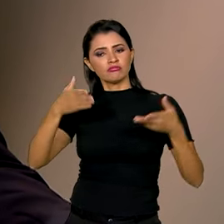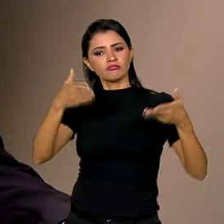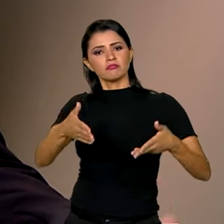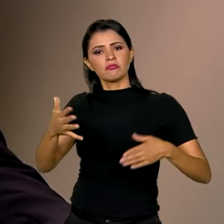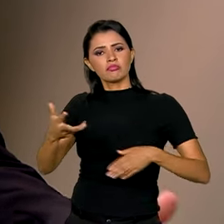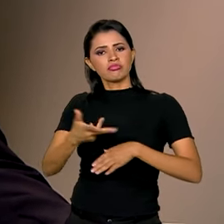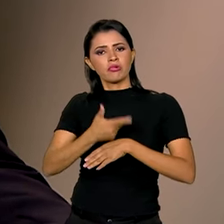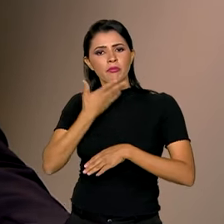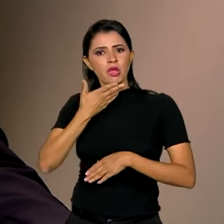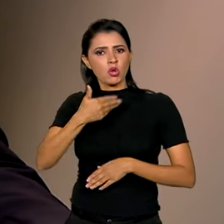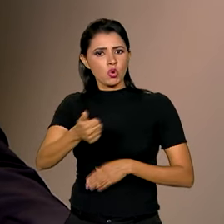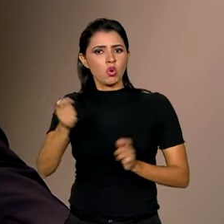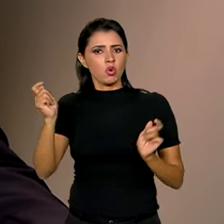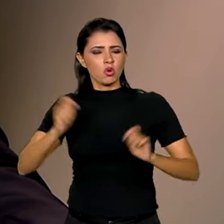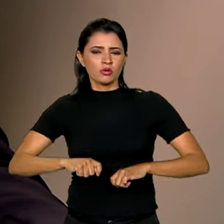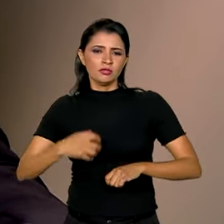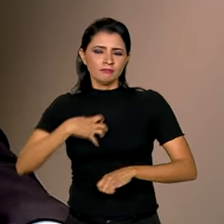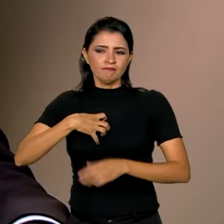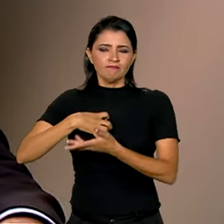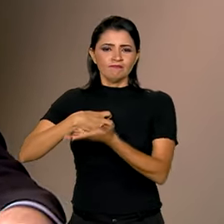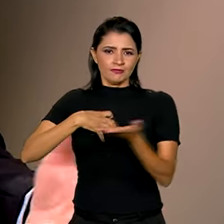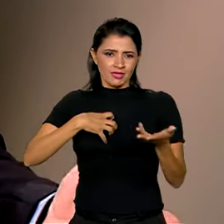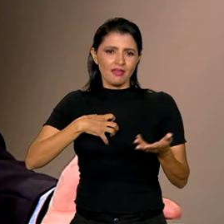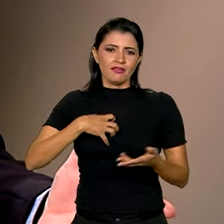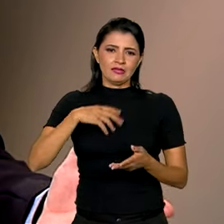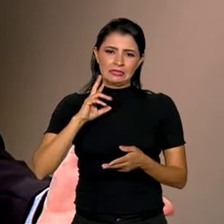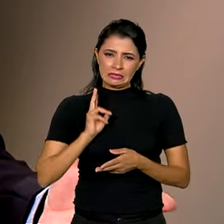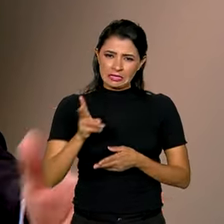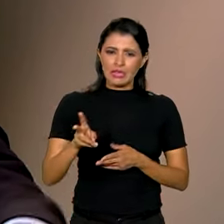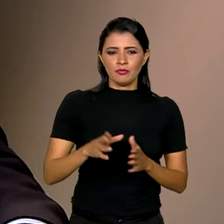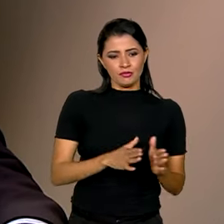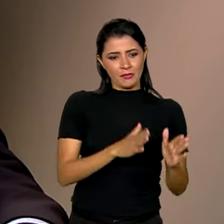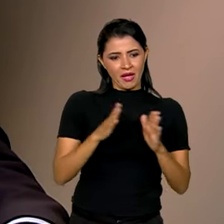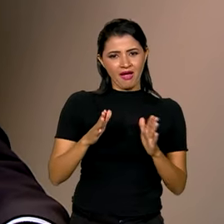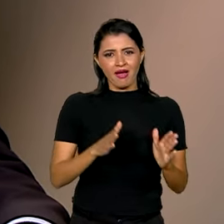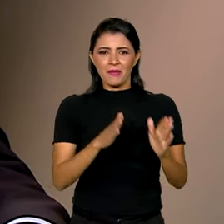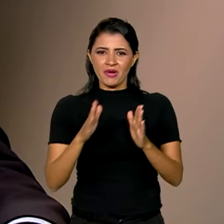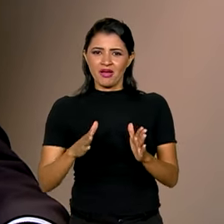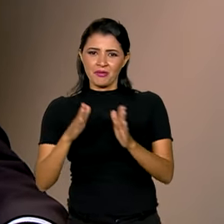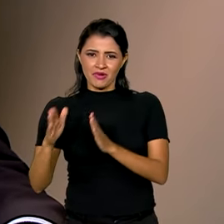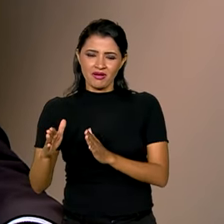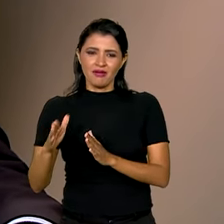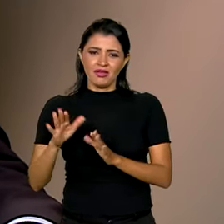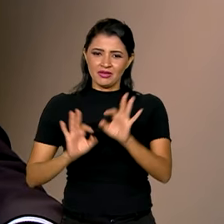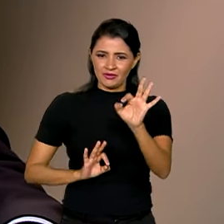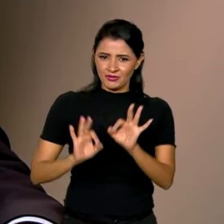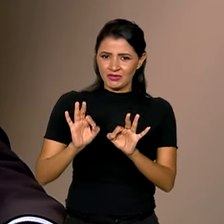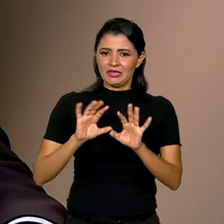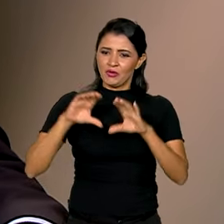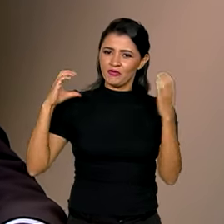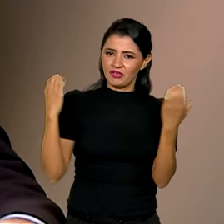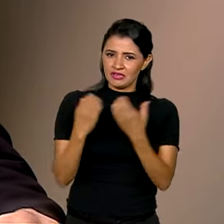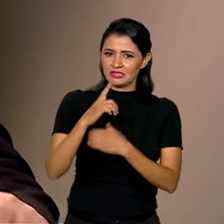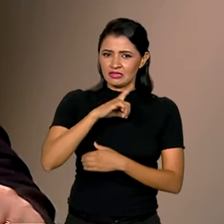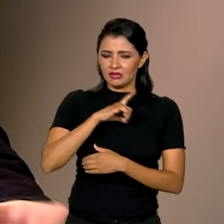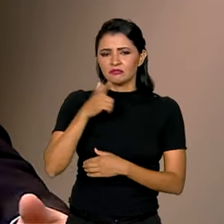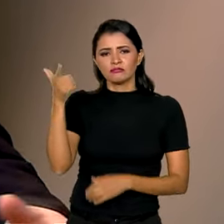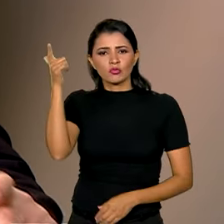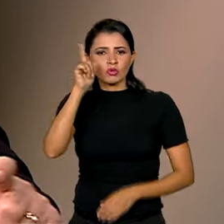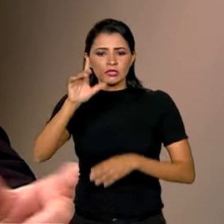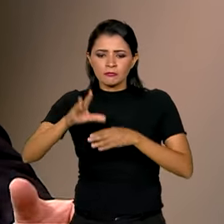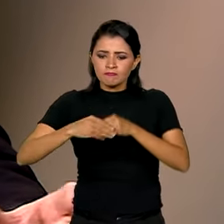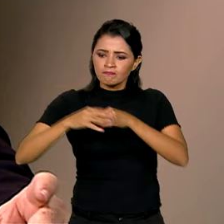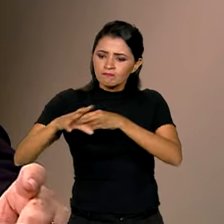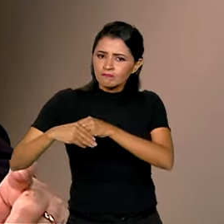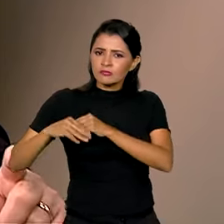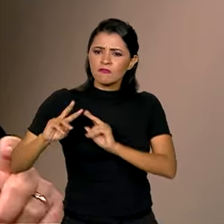qualificada. Então, o a gente sente é isso, é que a cada edição das conferências, a gente consegue agregar